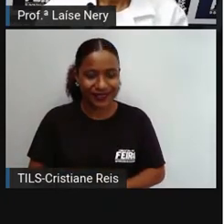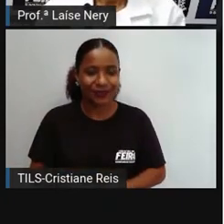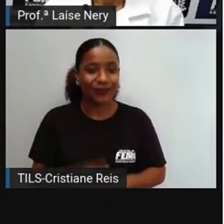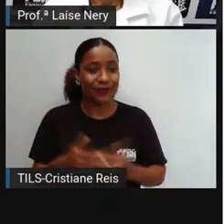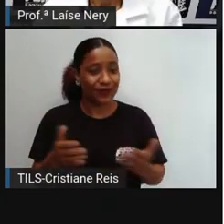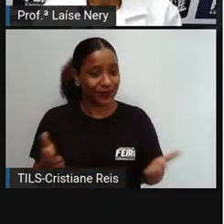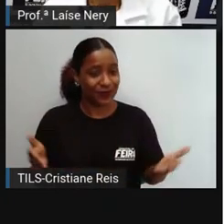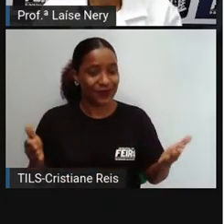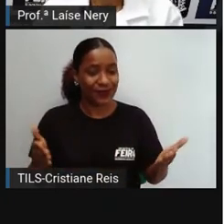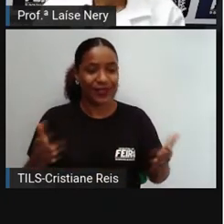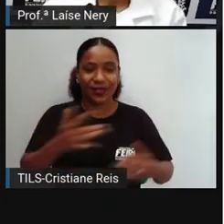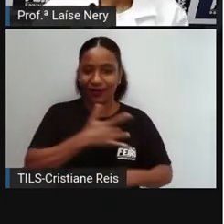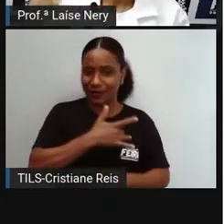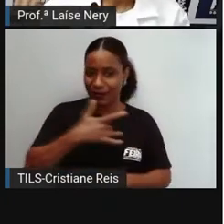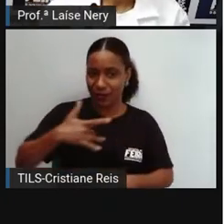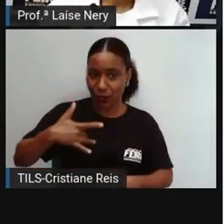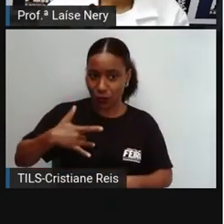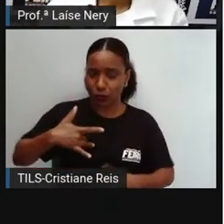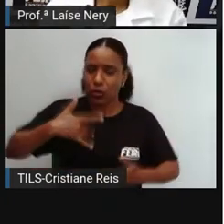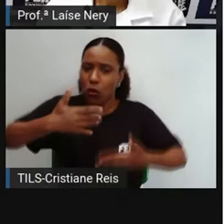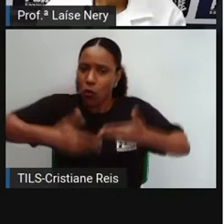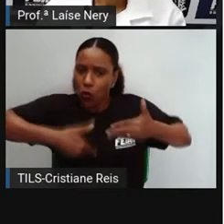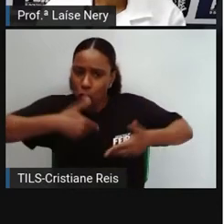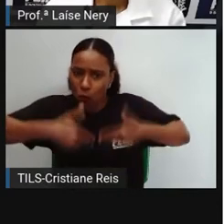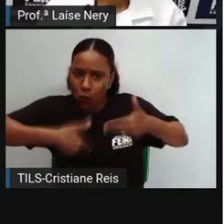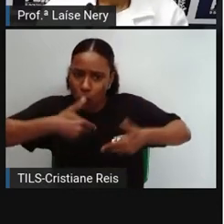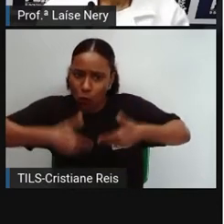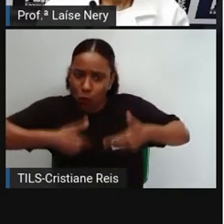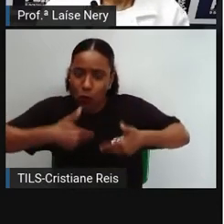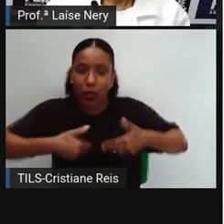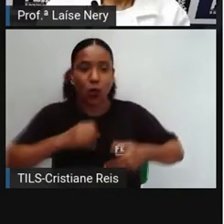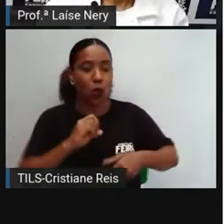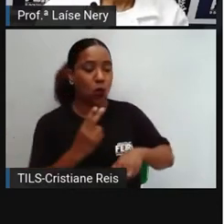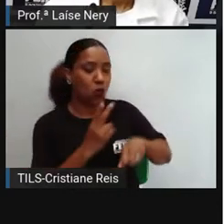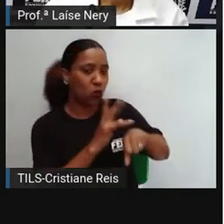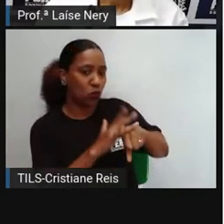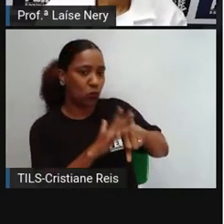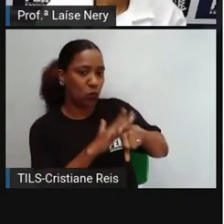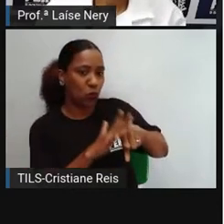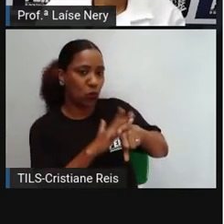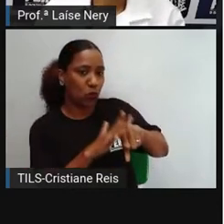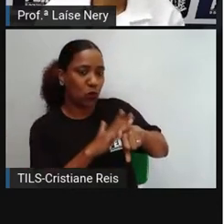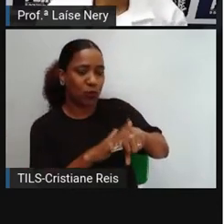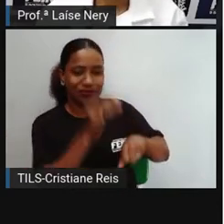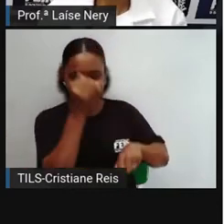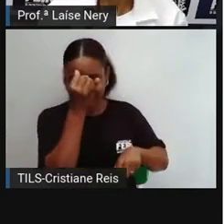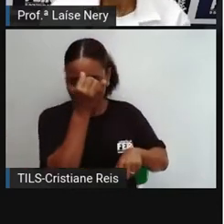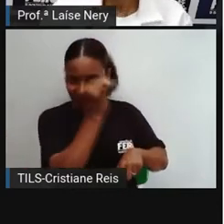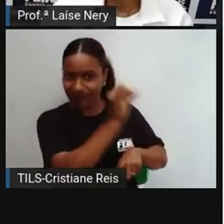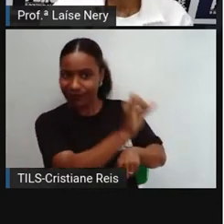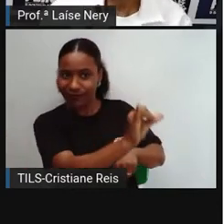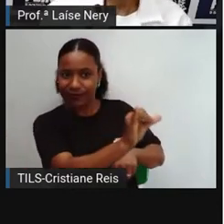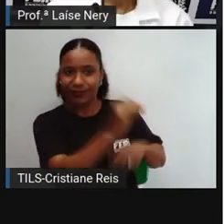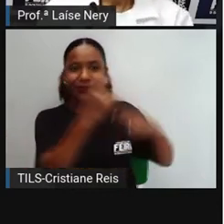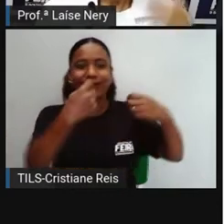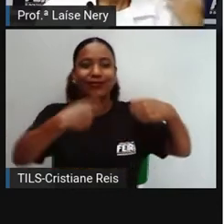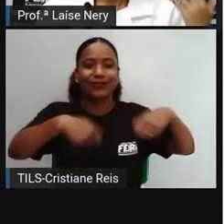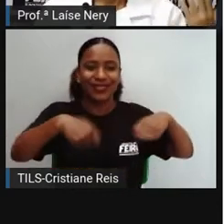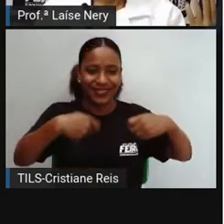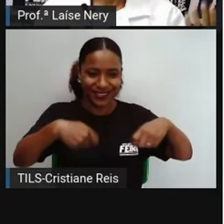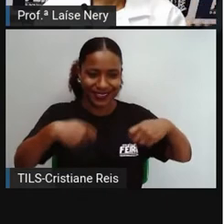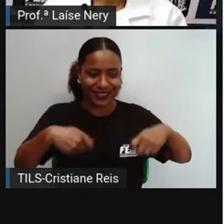preservando a sua saúde ou prevenindo doença. Normalmente, quando a gente ouve falar em autocuidado,